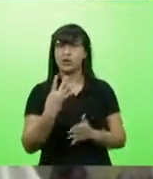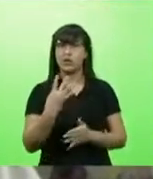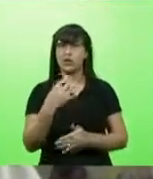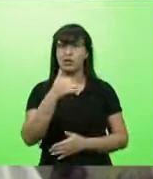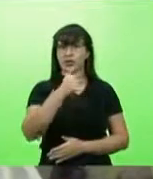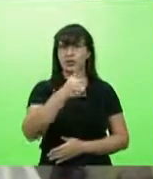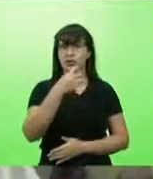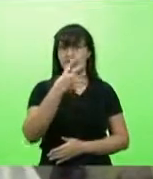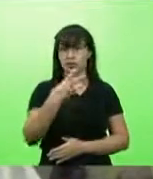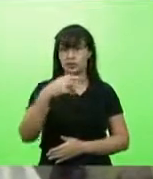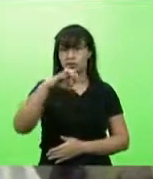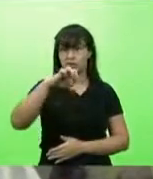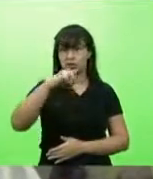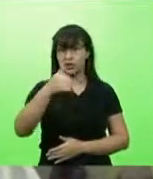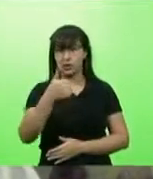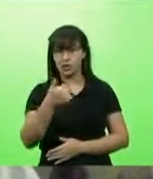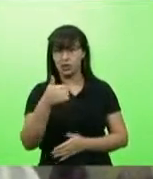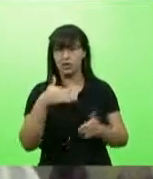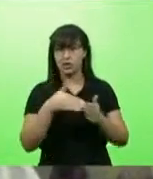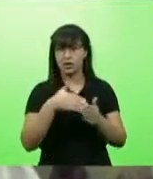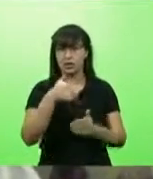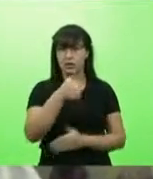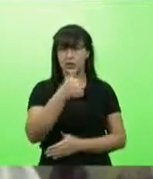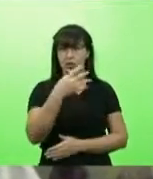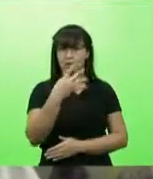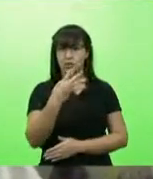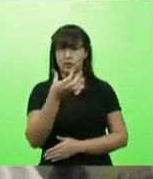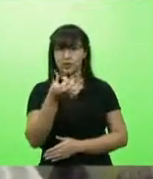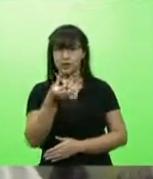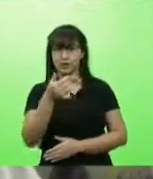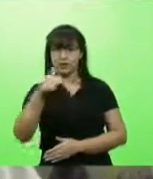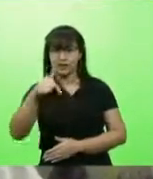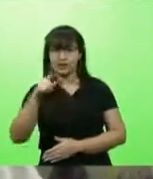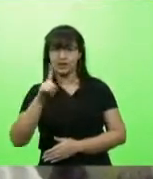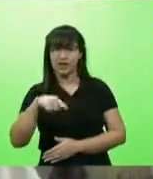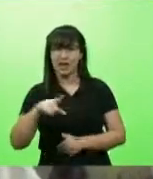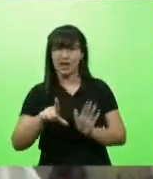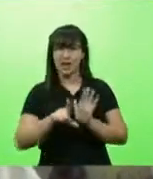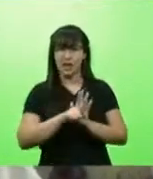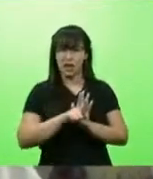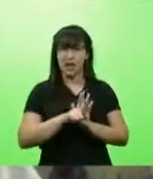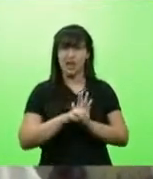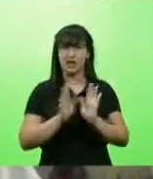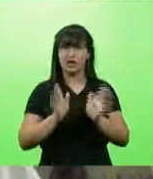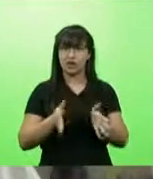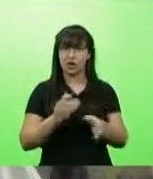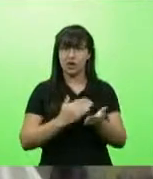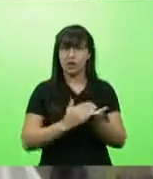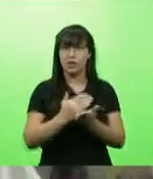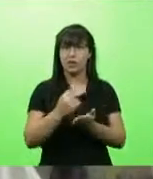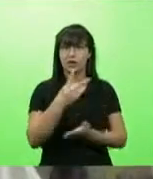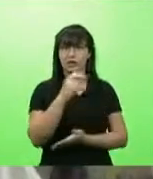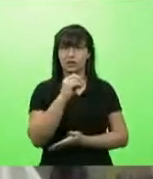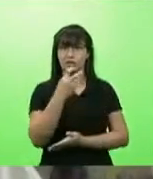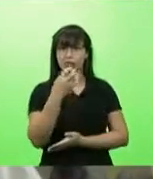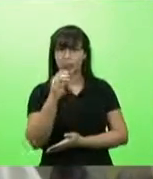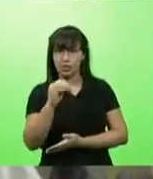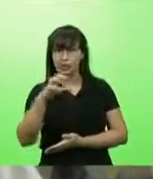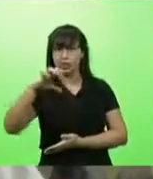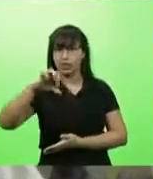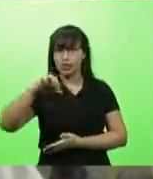.391 para 1.467. É uma lei que existe desde 2009 no parlamento